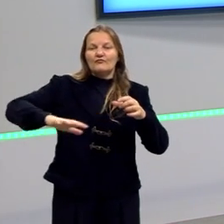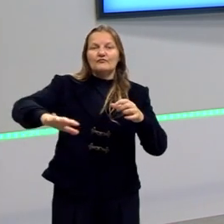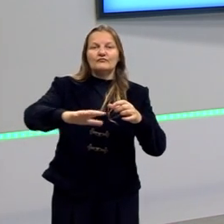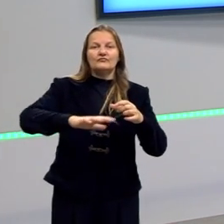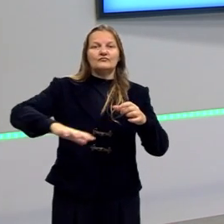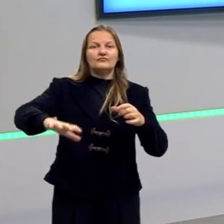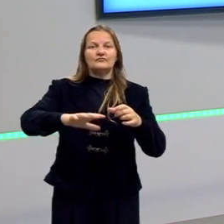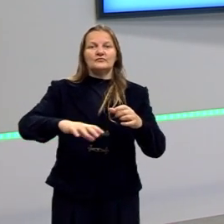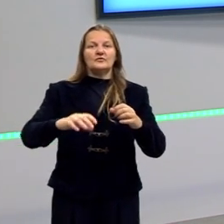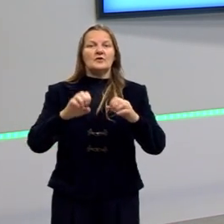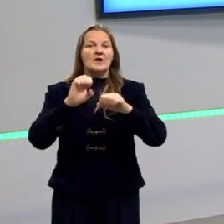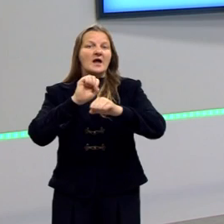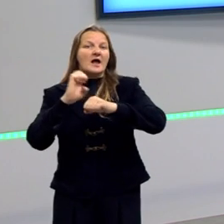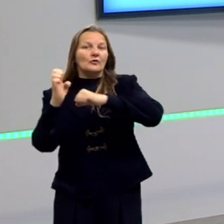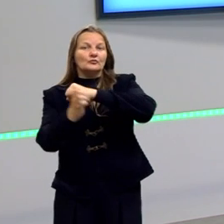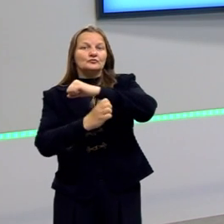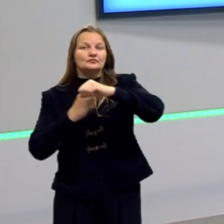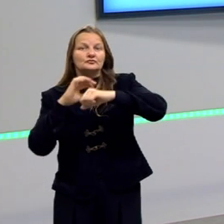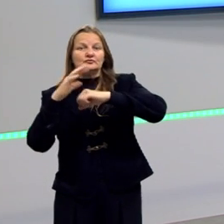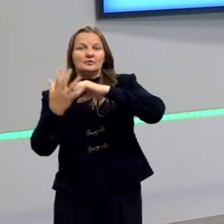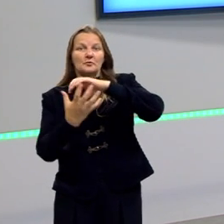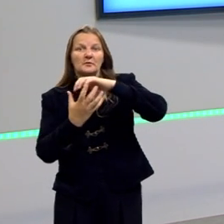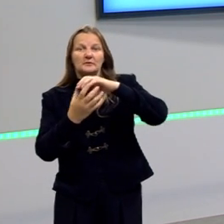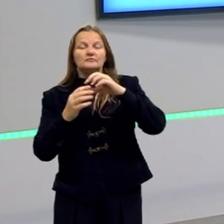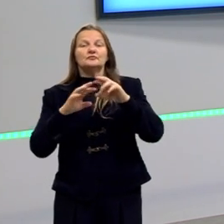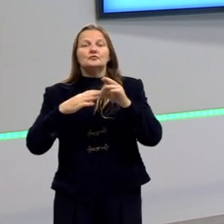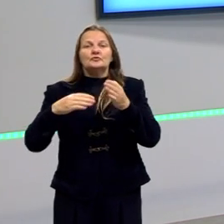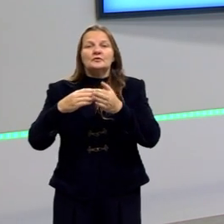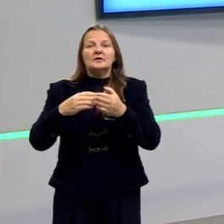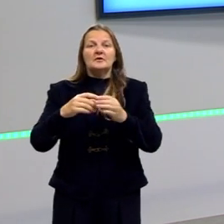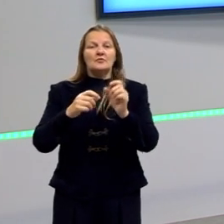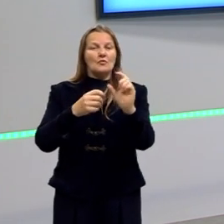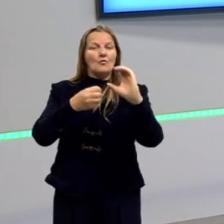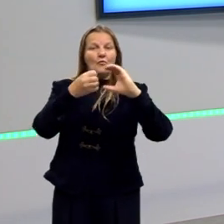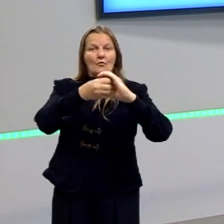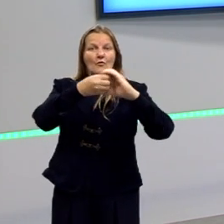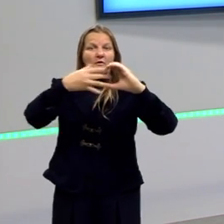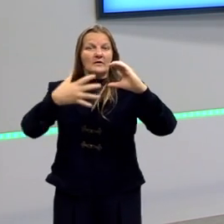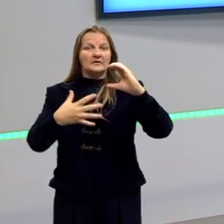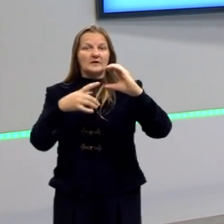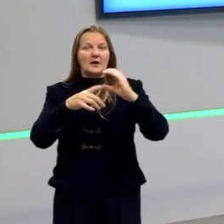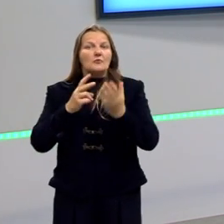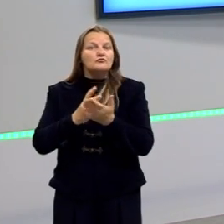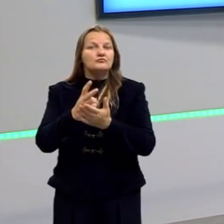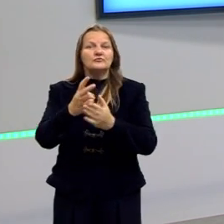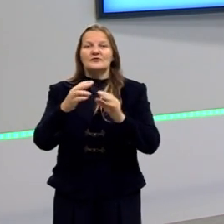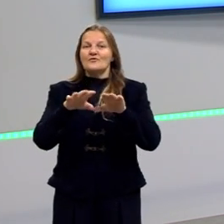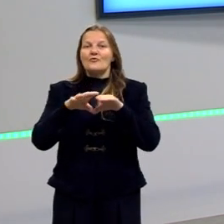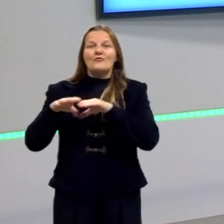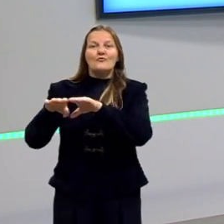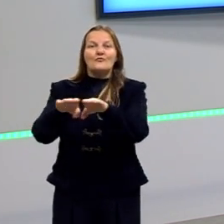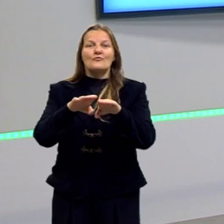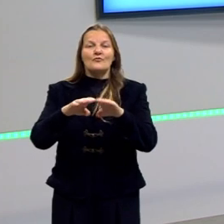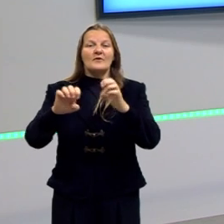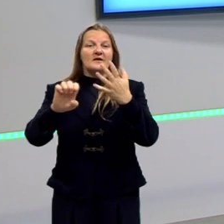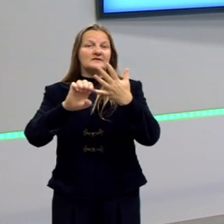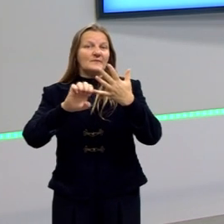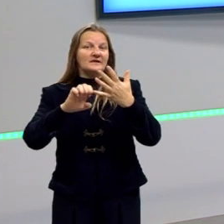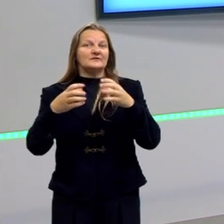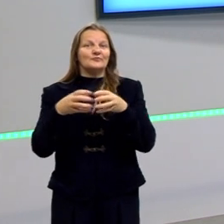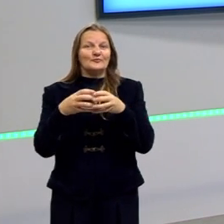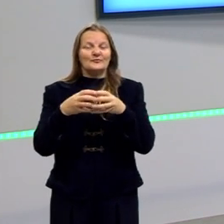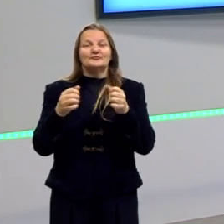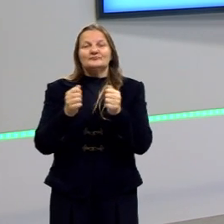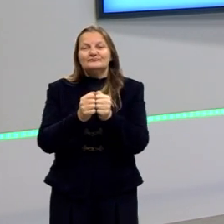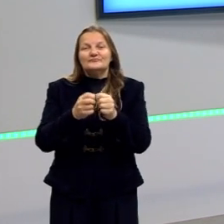Num ecossistema, num ambiente, a tal ponto que aquela característica se torne comum naquela espécie, certo? Então,